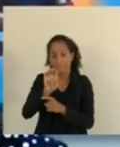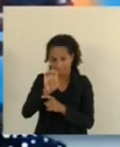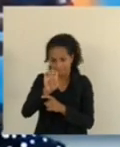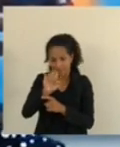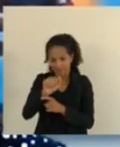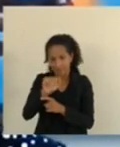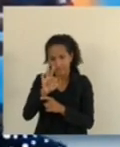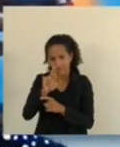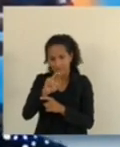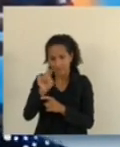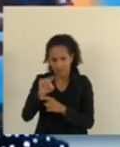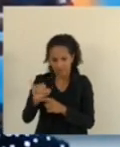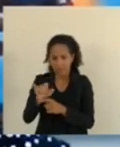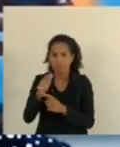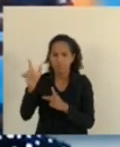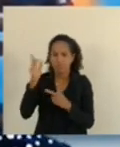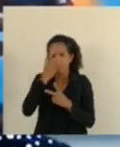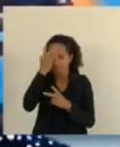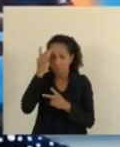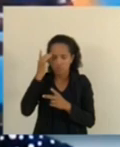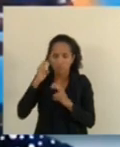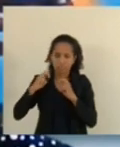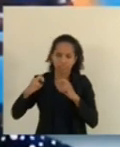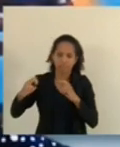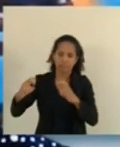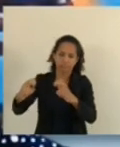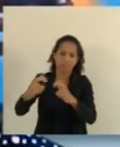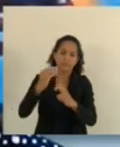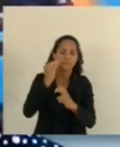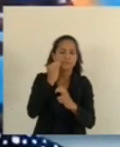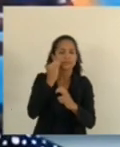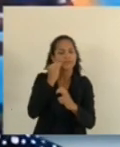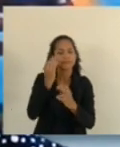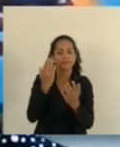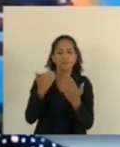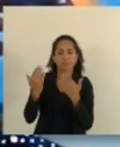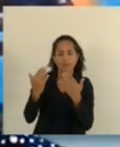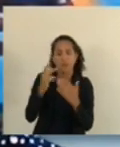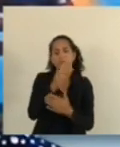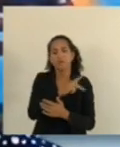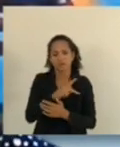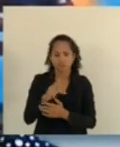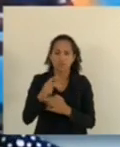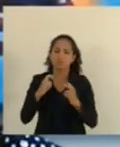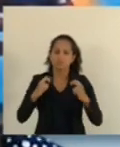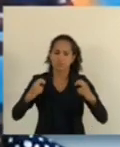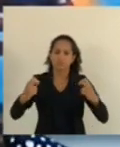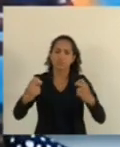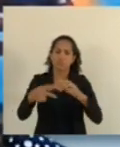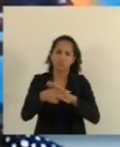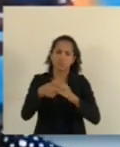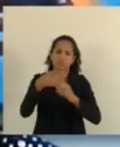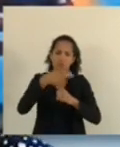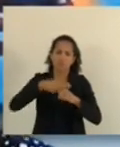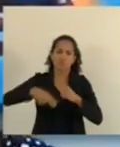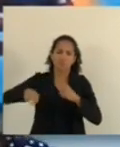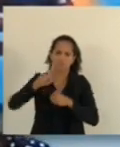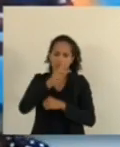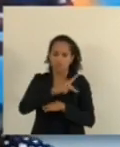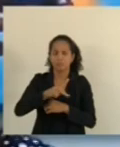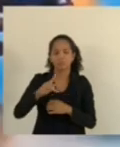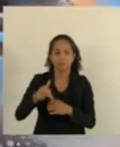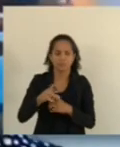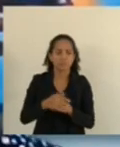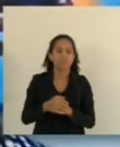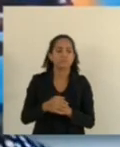e com outras mulheres que são professoras da Universidade Federal do Espírito Santo e que